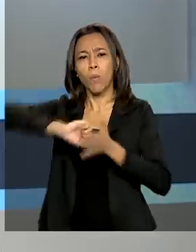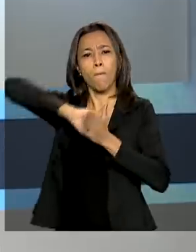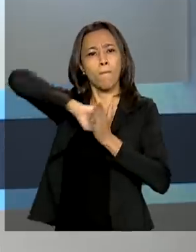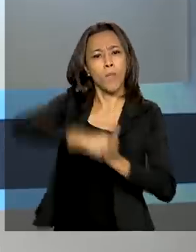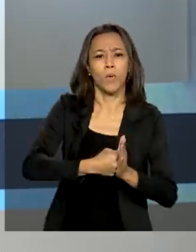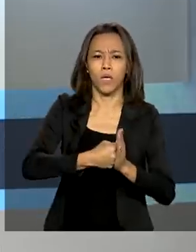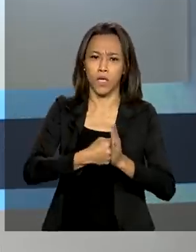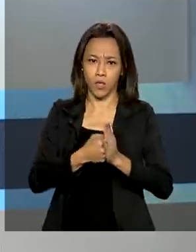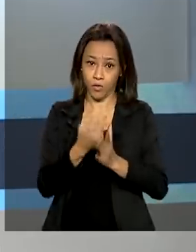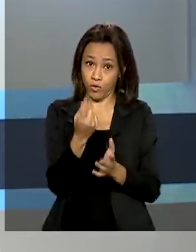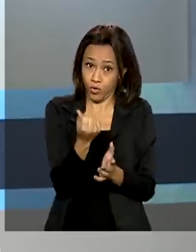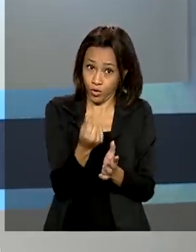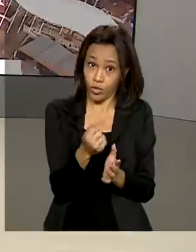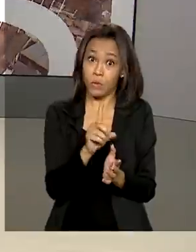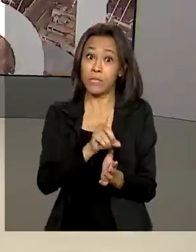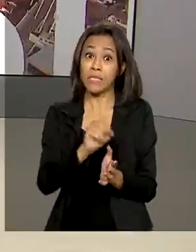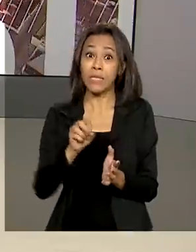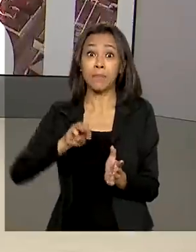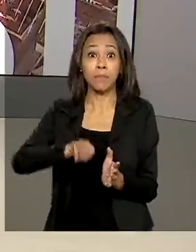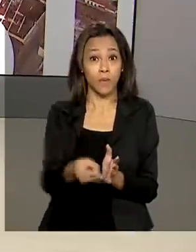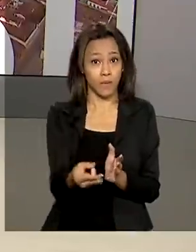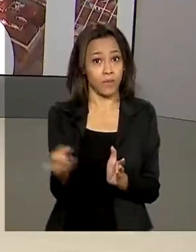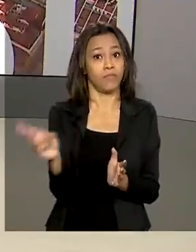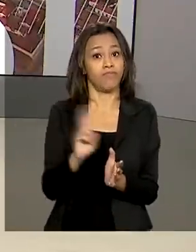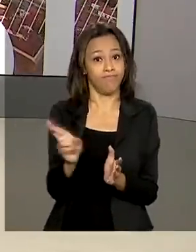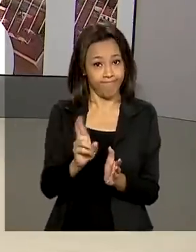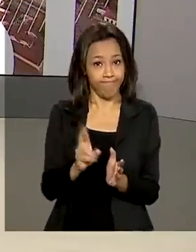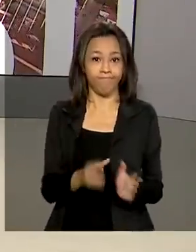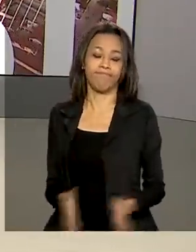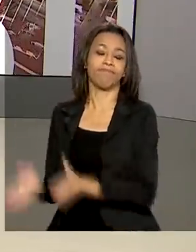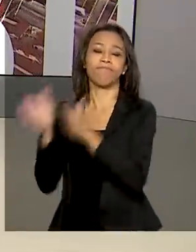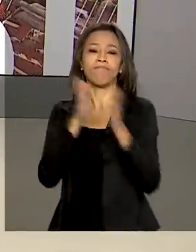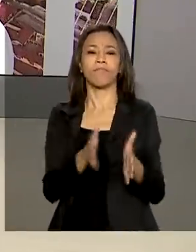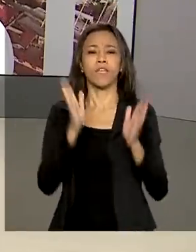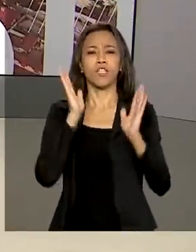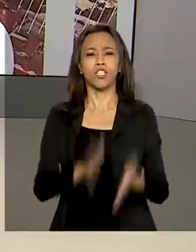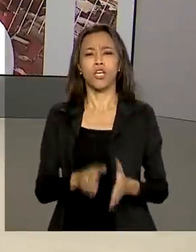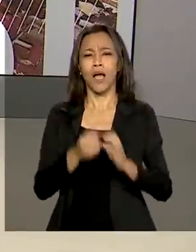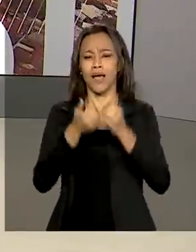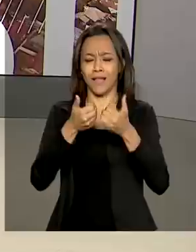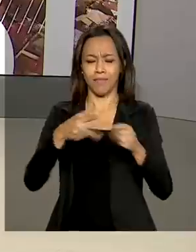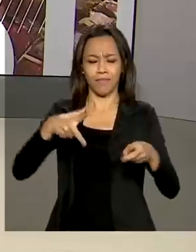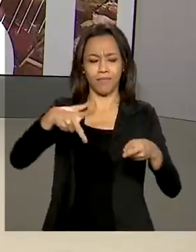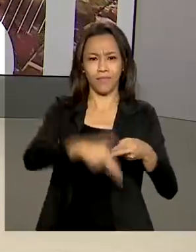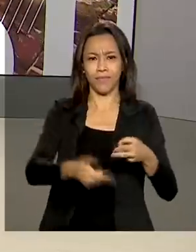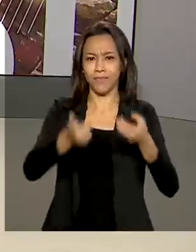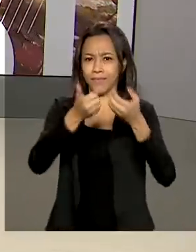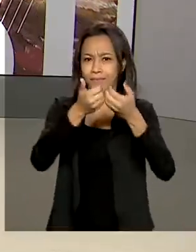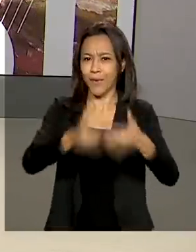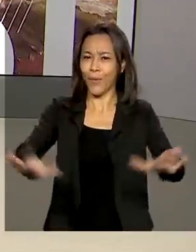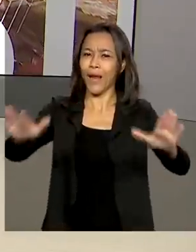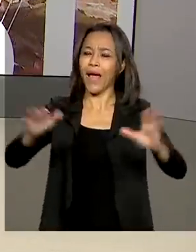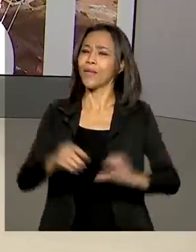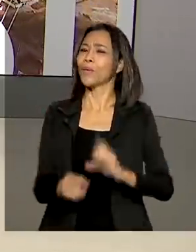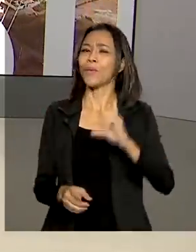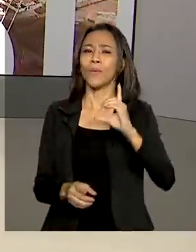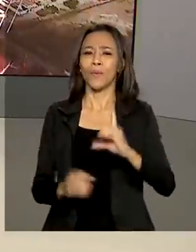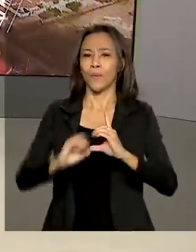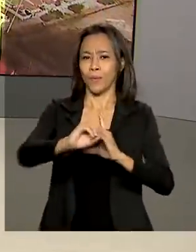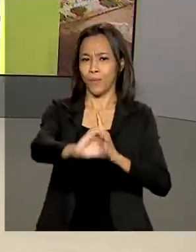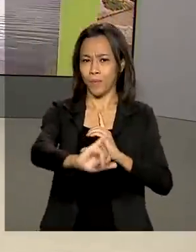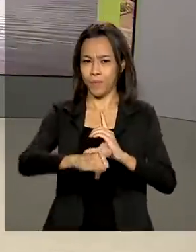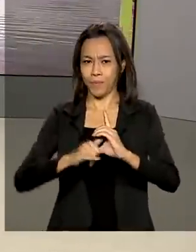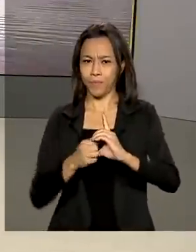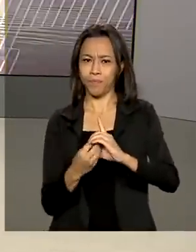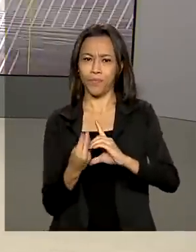de R 100 milhões. Foi inaugurada a usina de Porto de Sergipe I, considerada a maior termoelétrica de